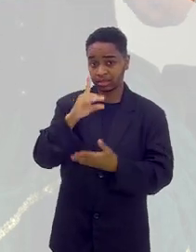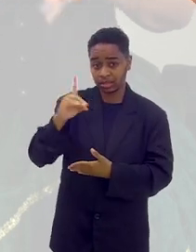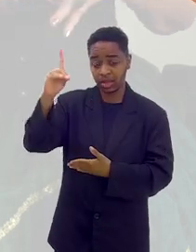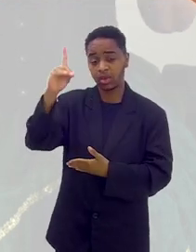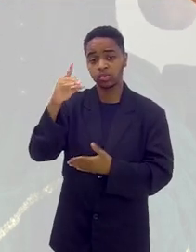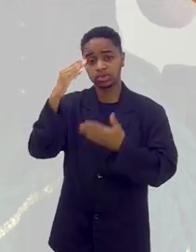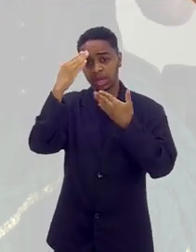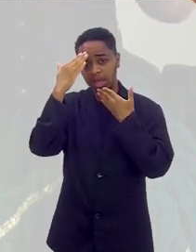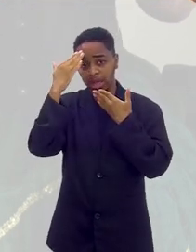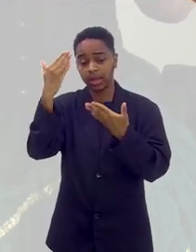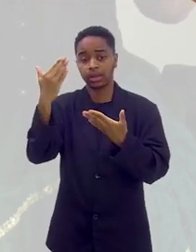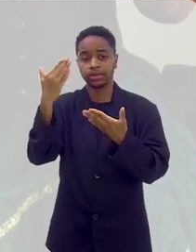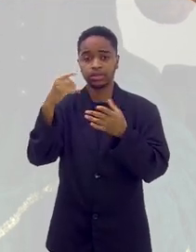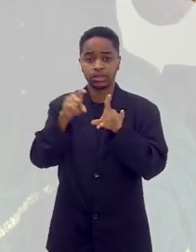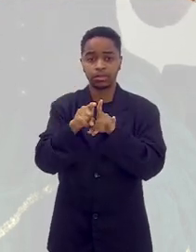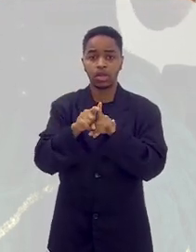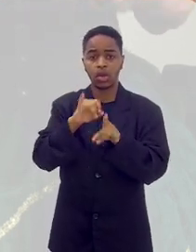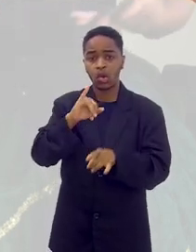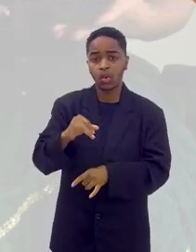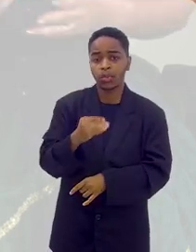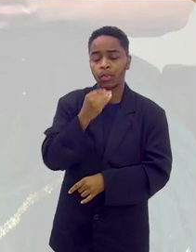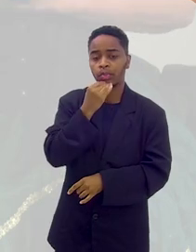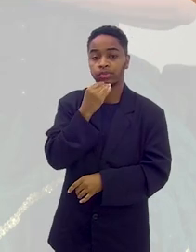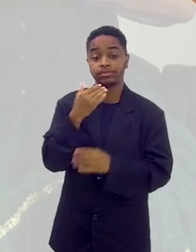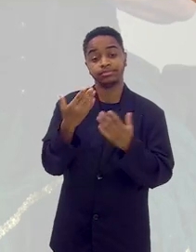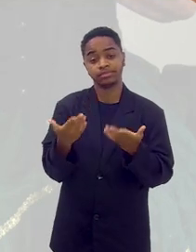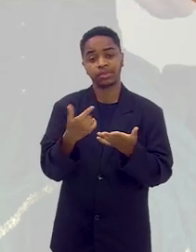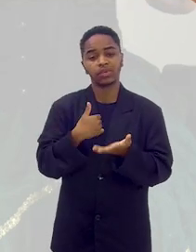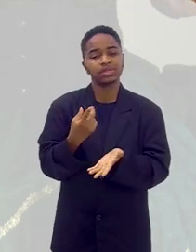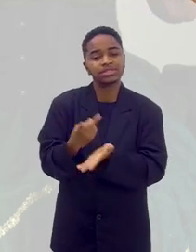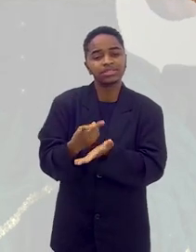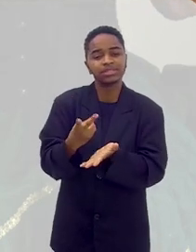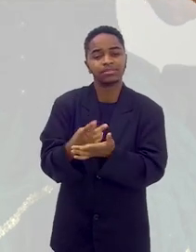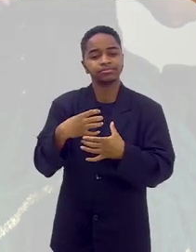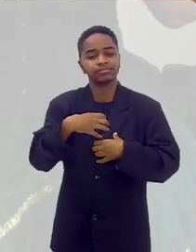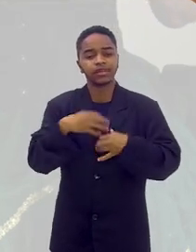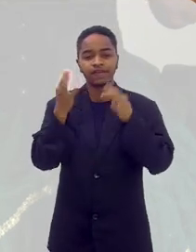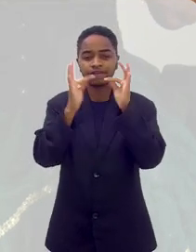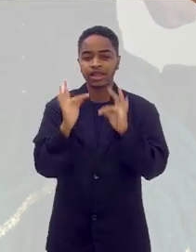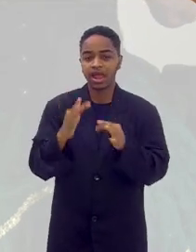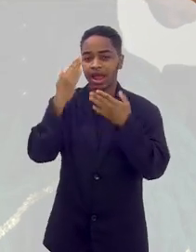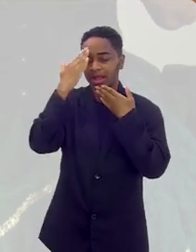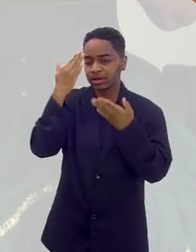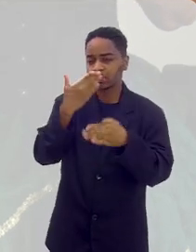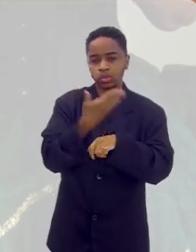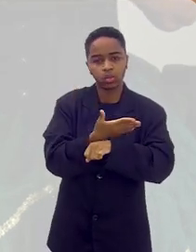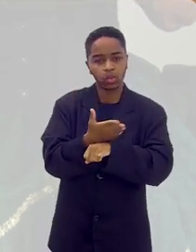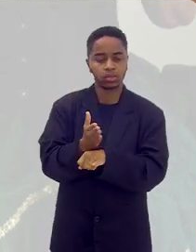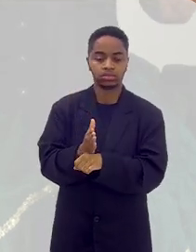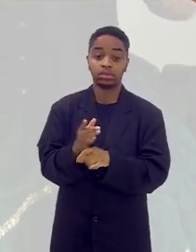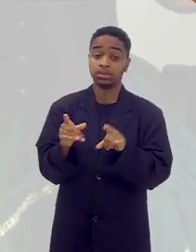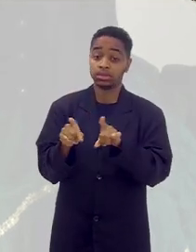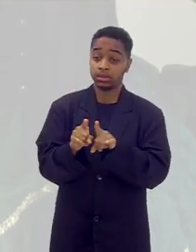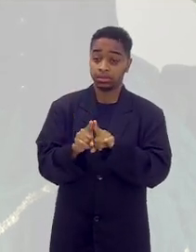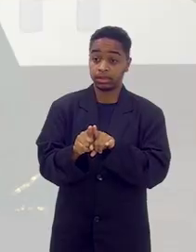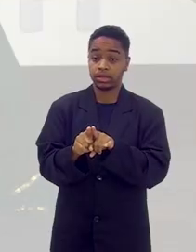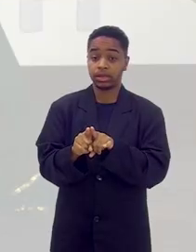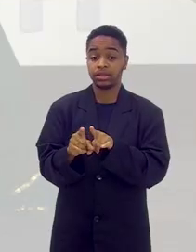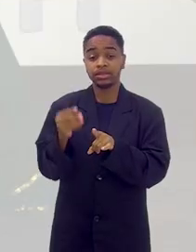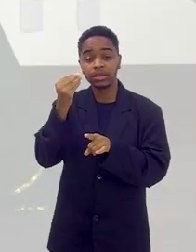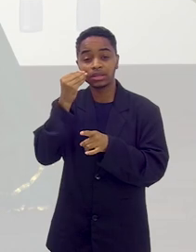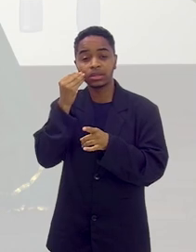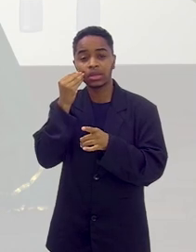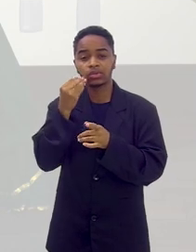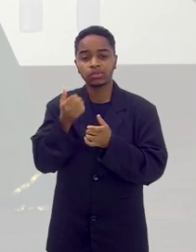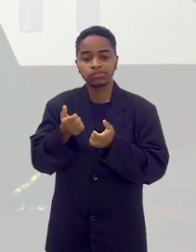Graças a Deus e graças a essa oportunidade. Então, eu estou sempre feliz, agradecendo a cada minuto e passando,